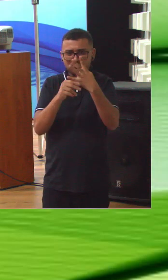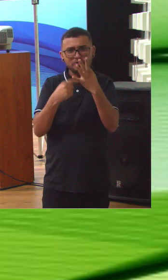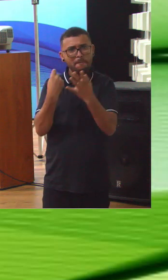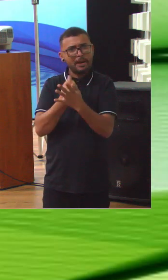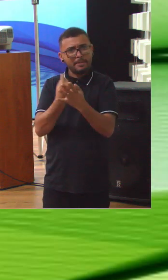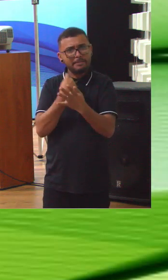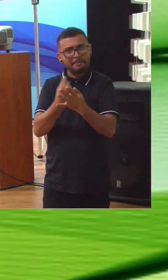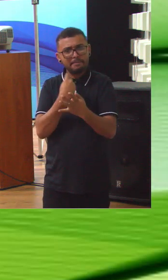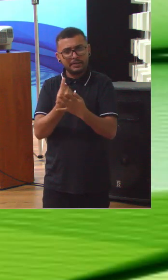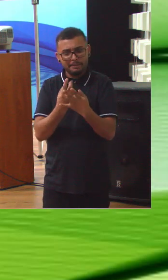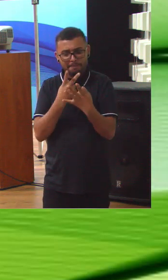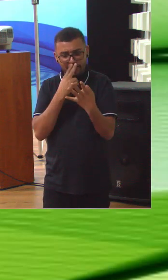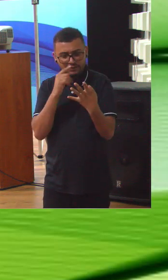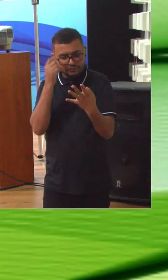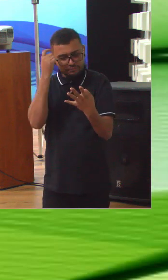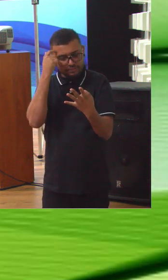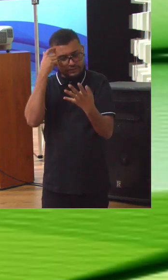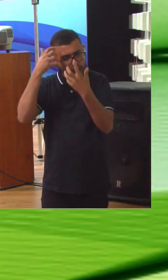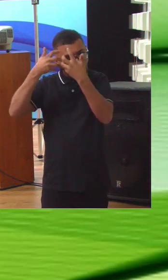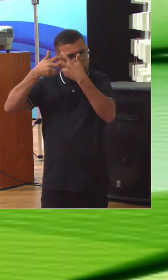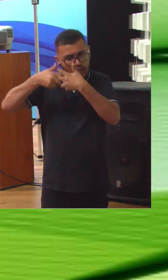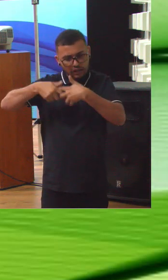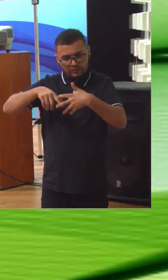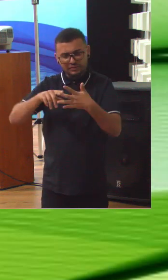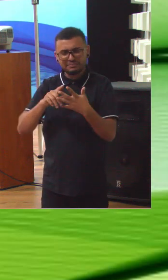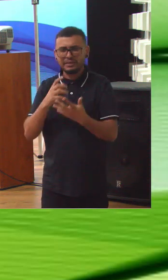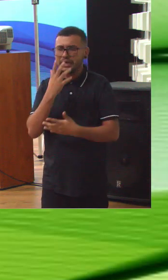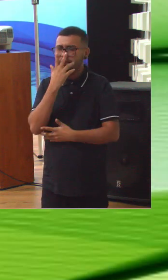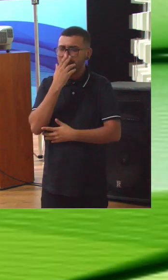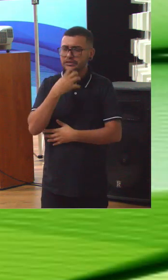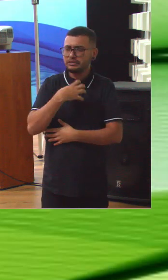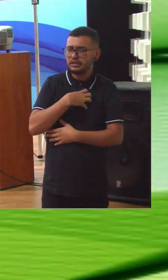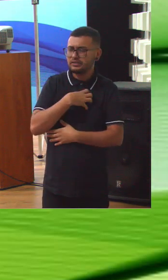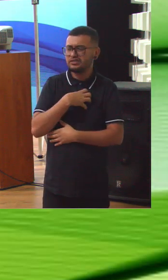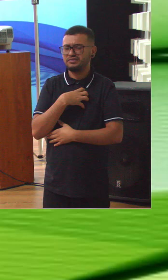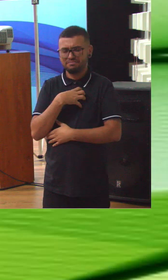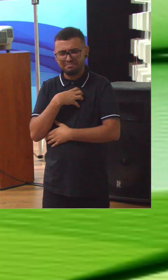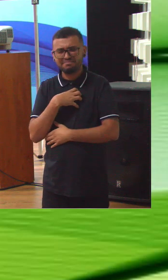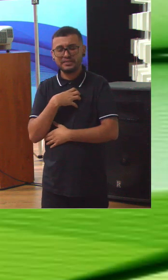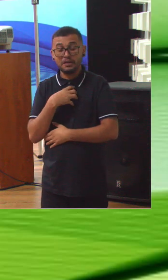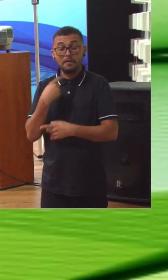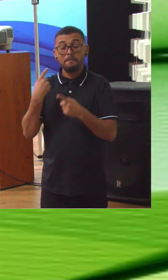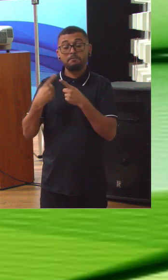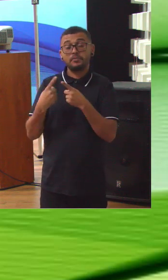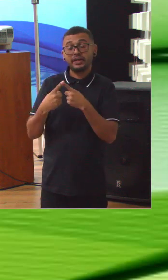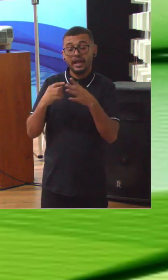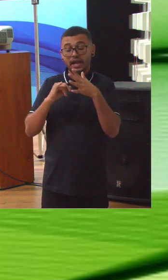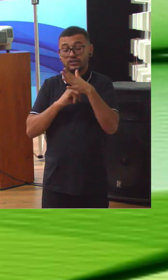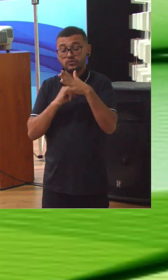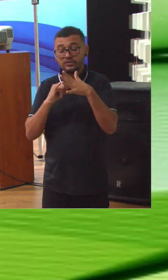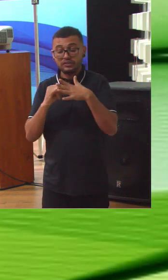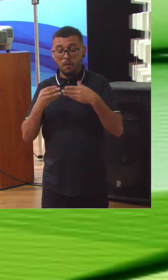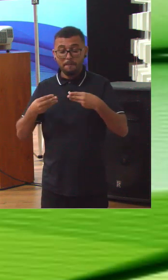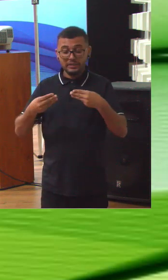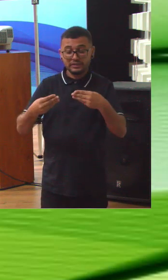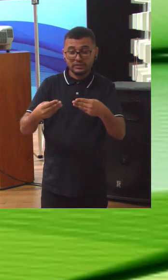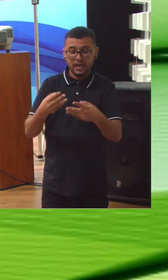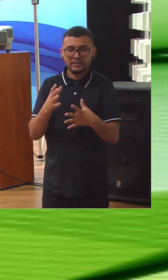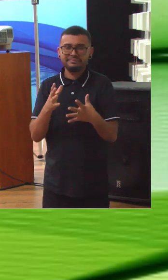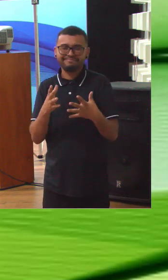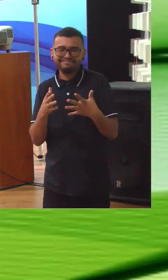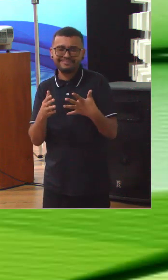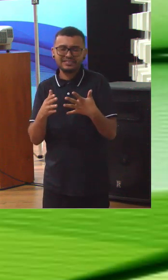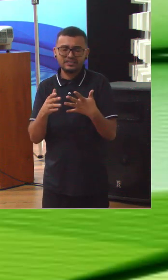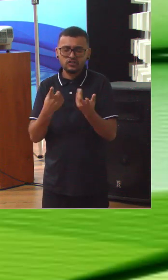fato de a gente parar e pensar a respeito muda a gente. Faz a organização refletir sobre seus processos de trabalho